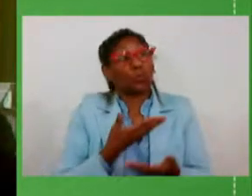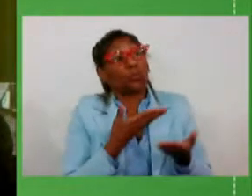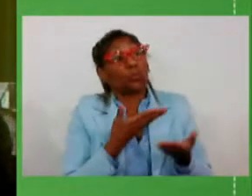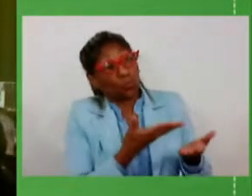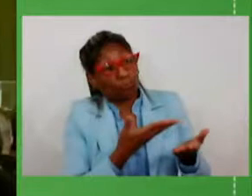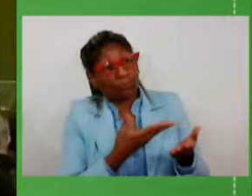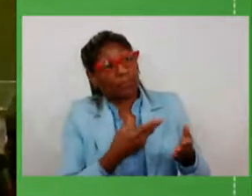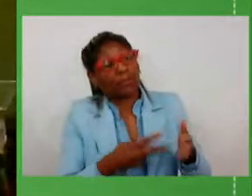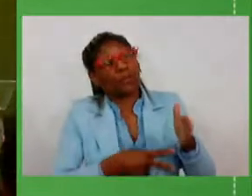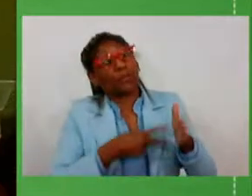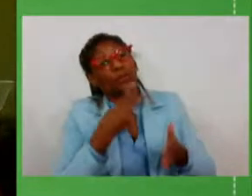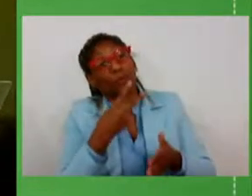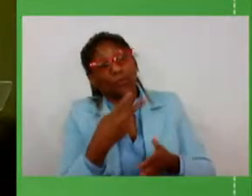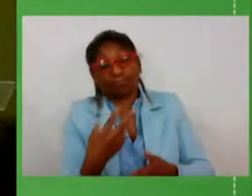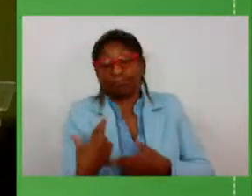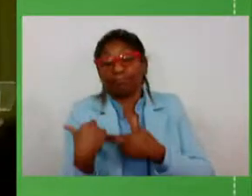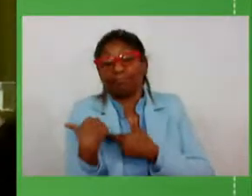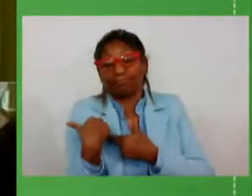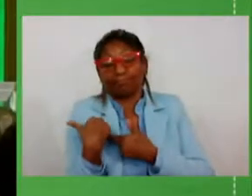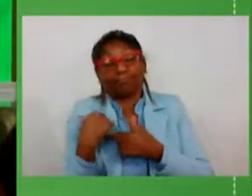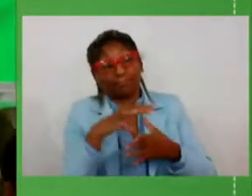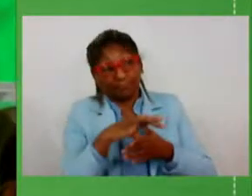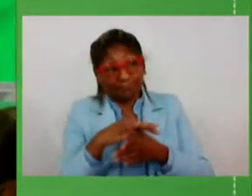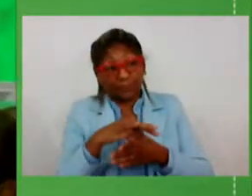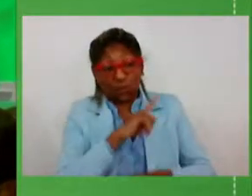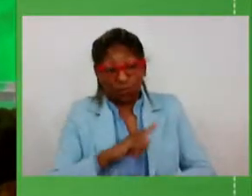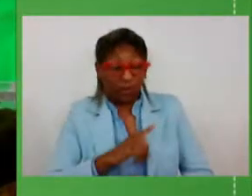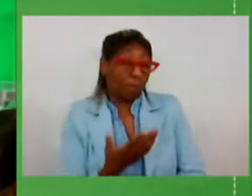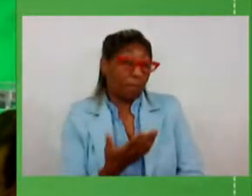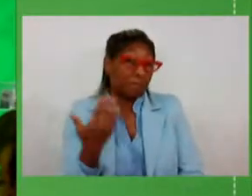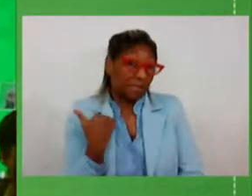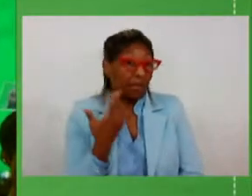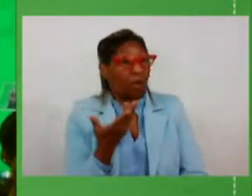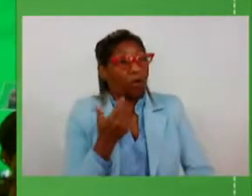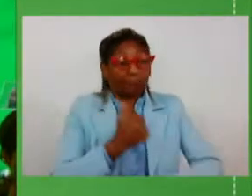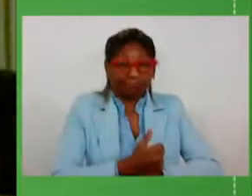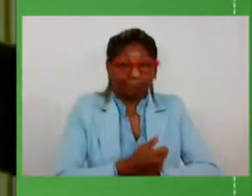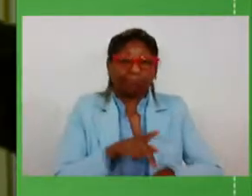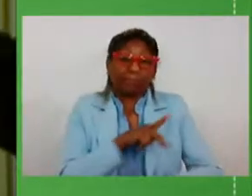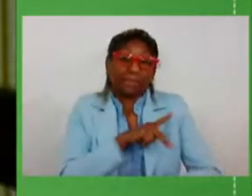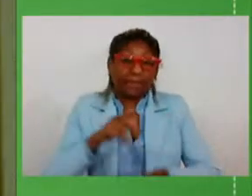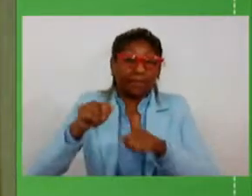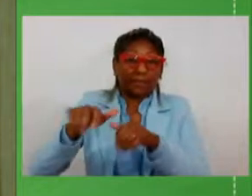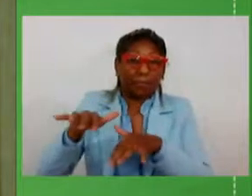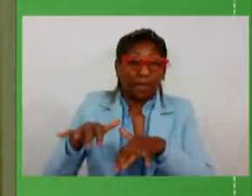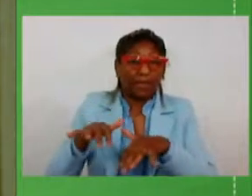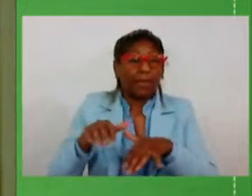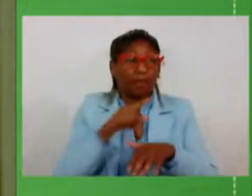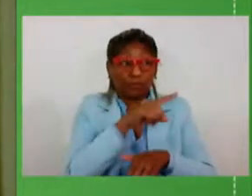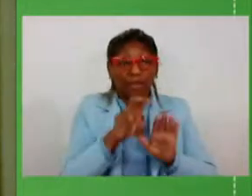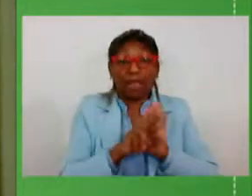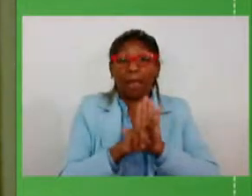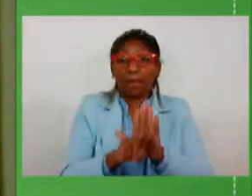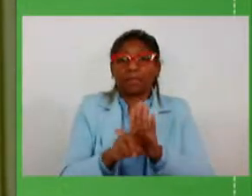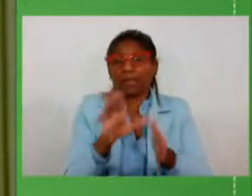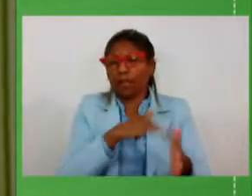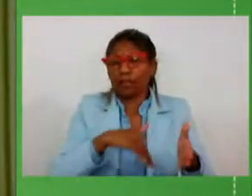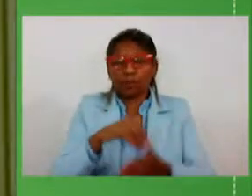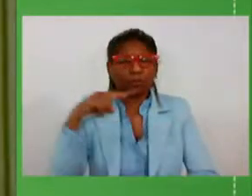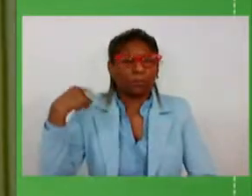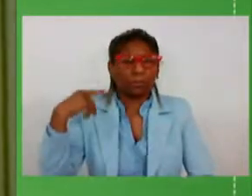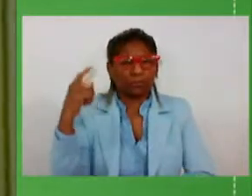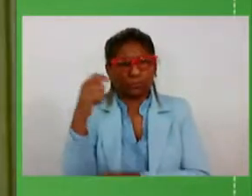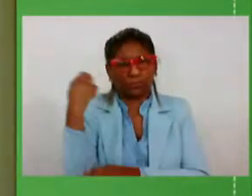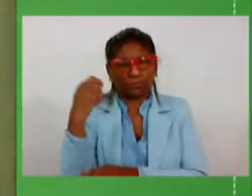como alguém que liderou o governo passado mas que também como presidente da Assembleia representa todos os deputados do Rio Grande do Sul